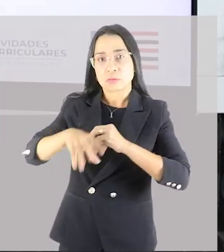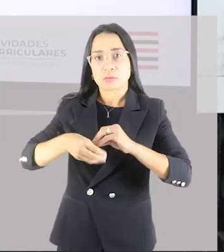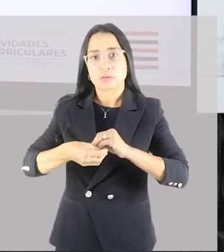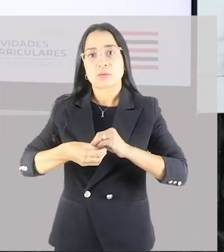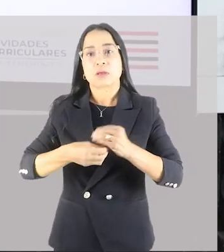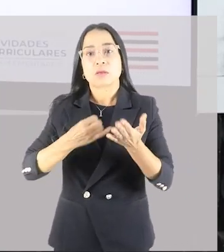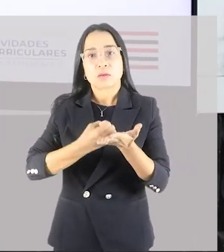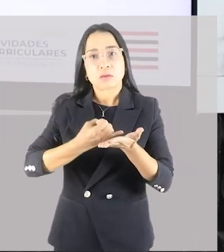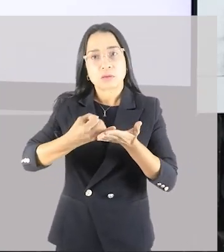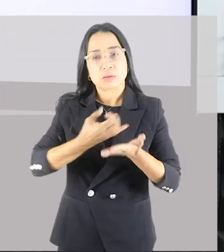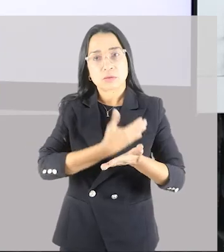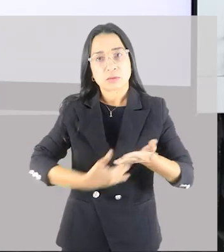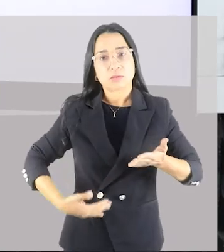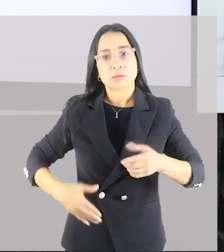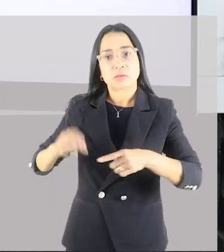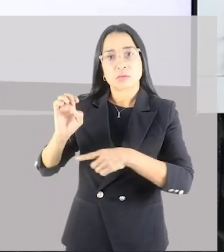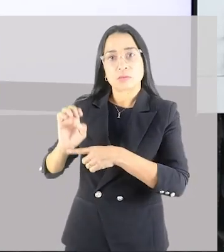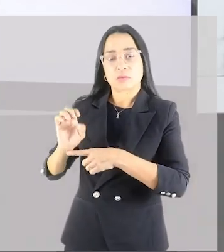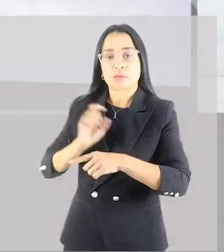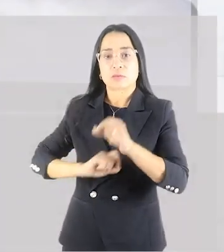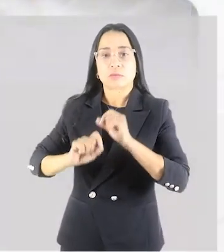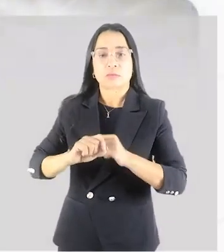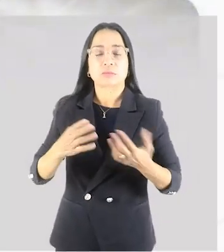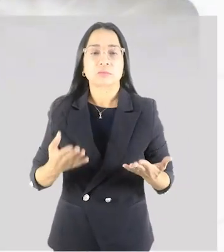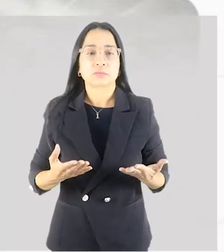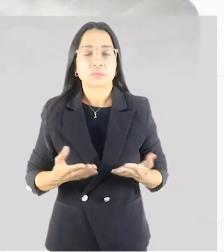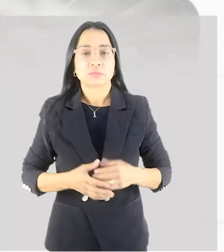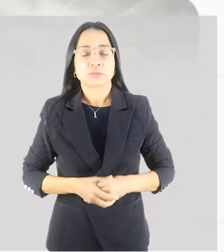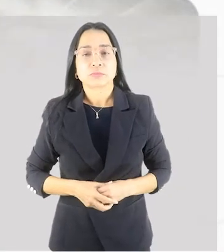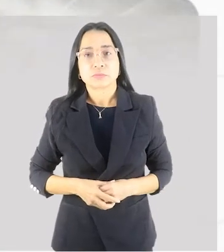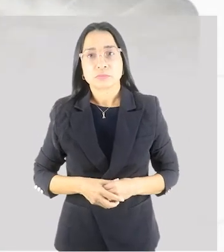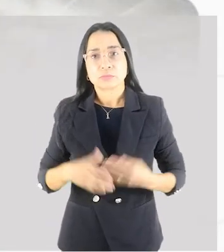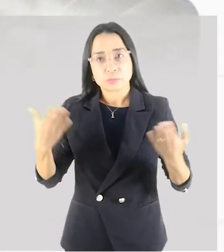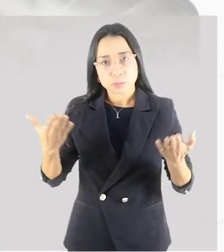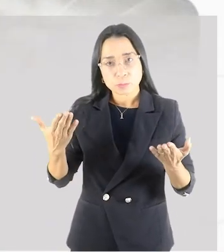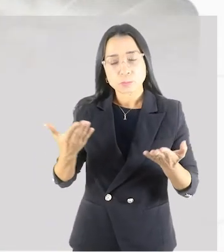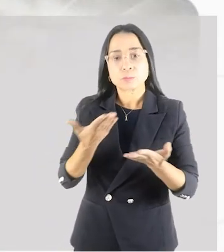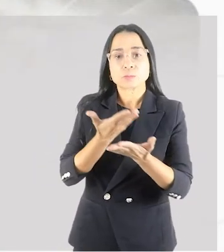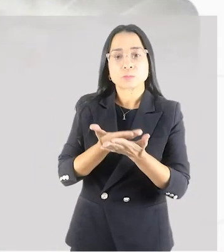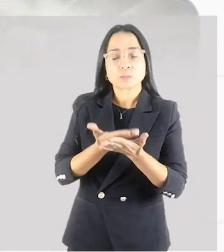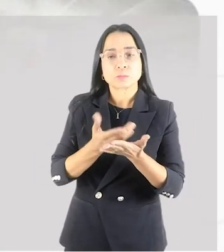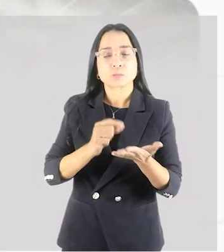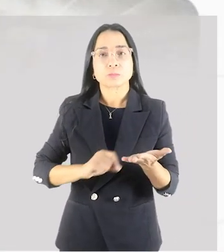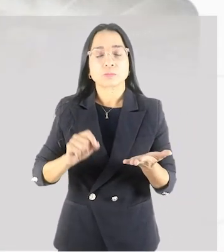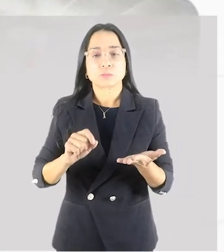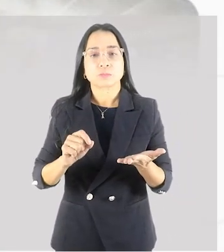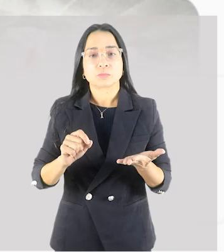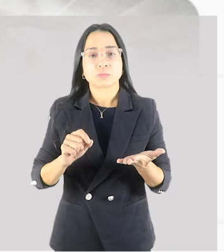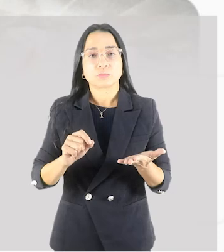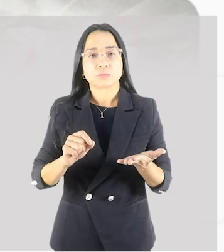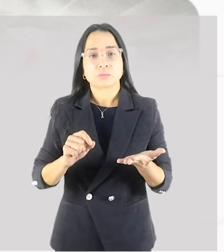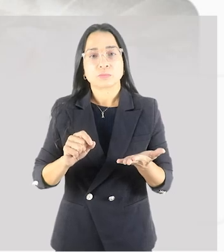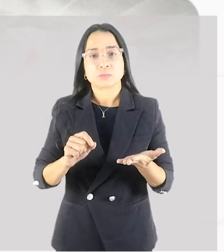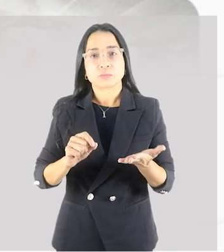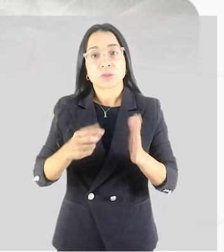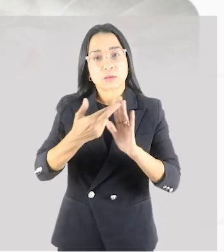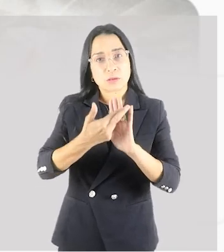Estado. Ok? Então vamos lá para a nossa aula de hoje. Os princípios do treinamento